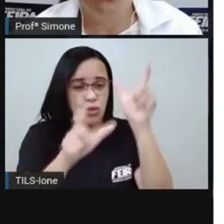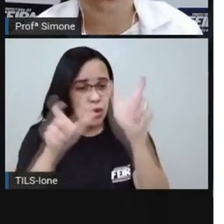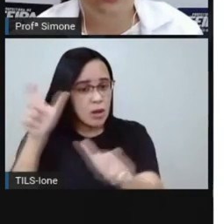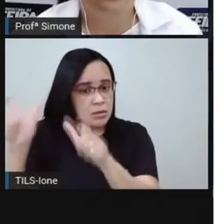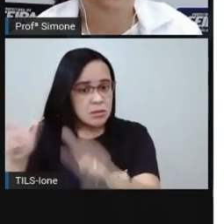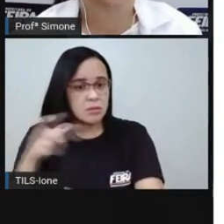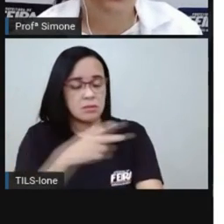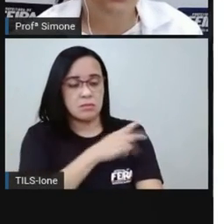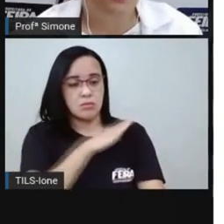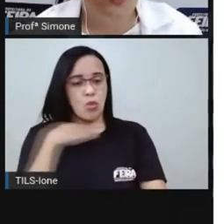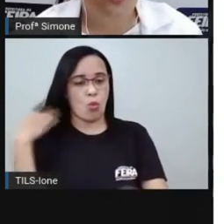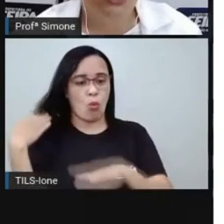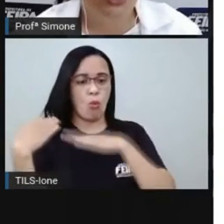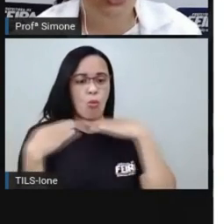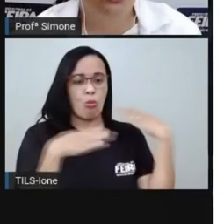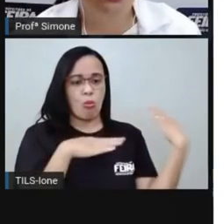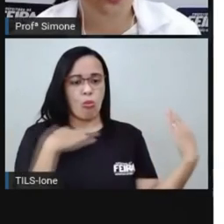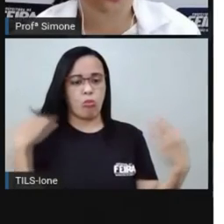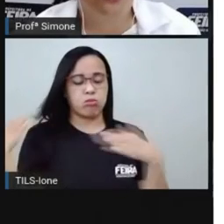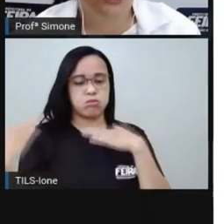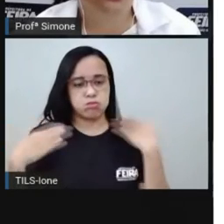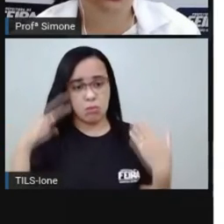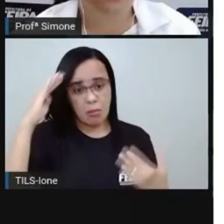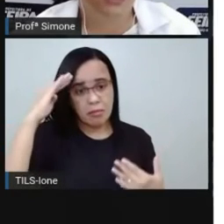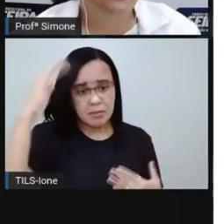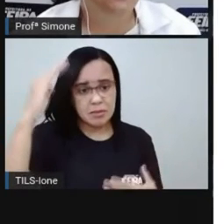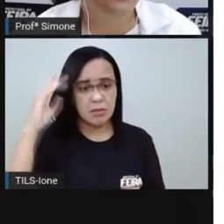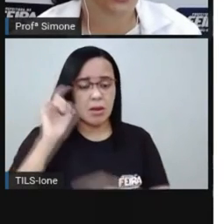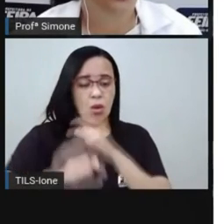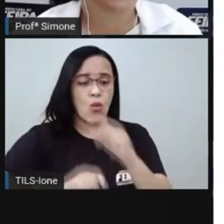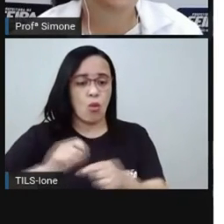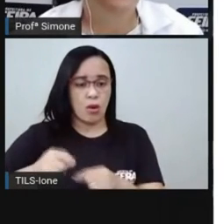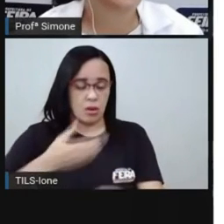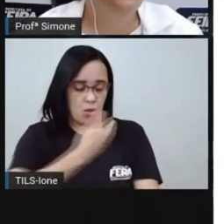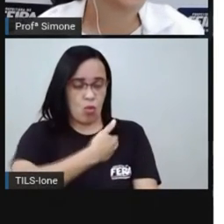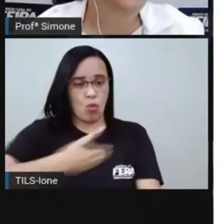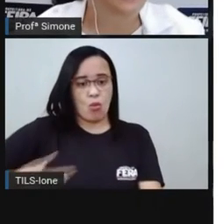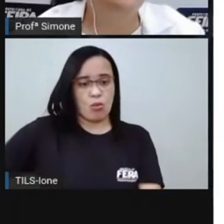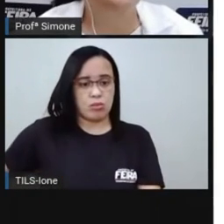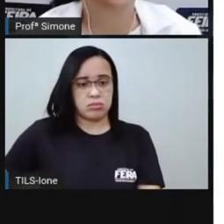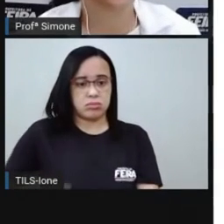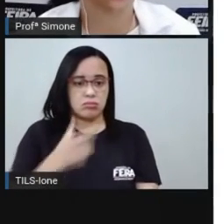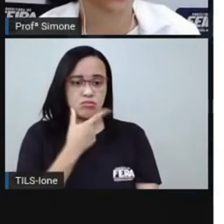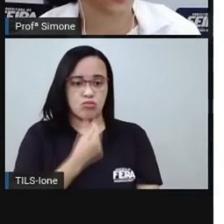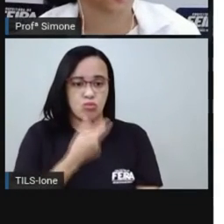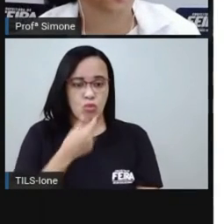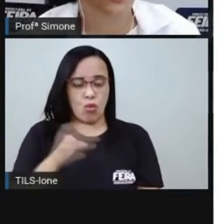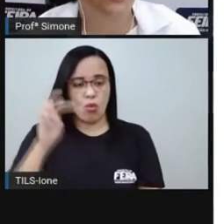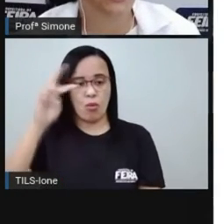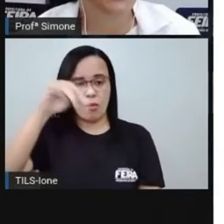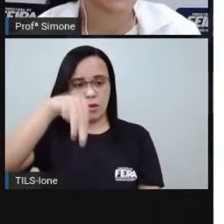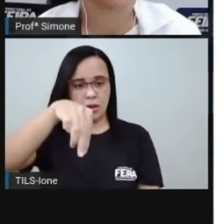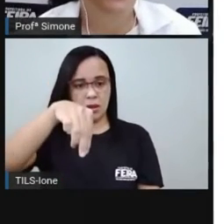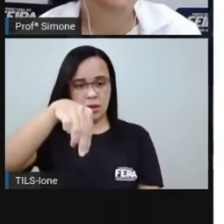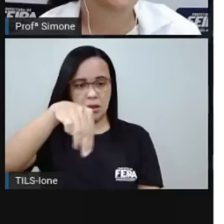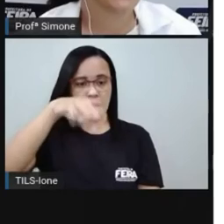houve principalmente aqui no governo de Médici uma espécie de milagre econômico